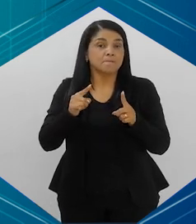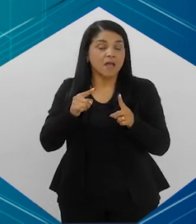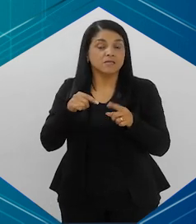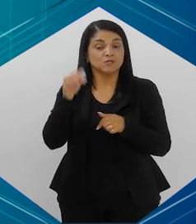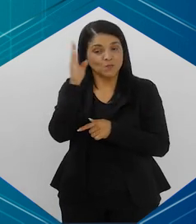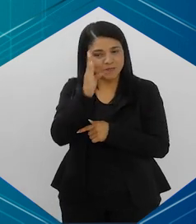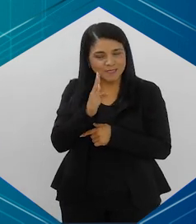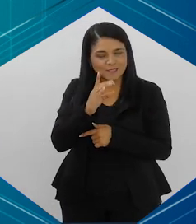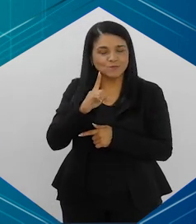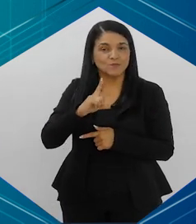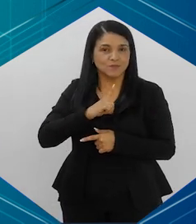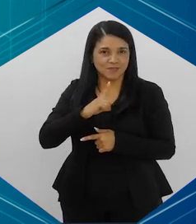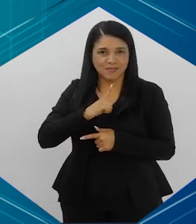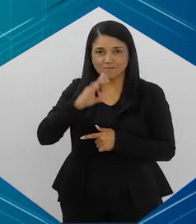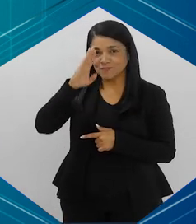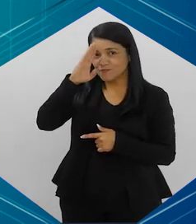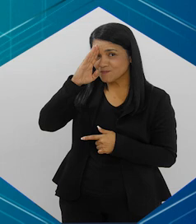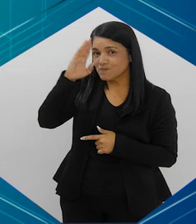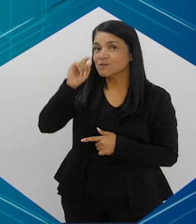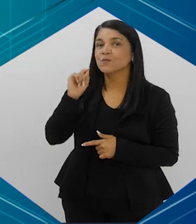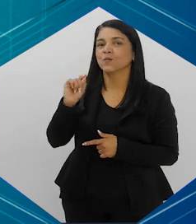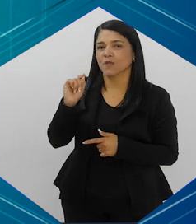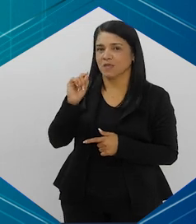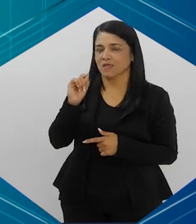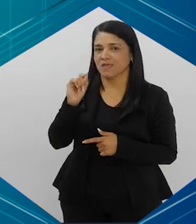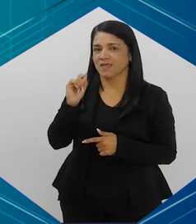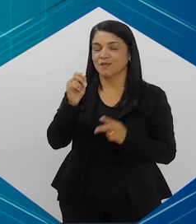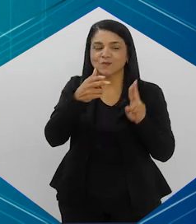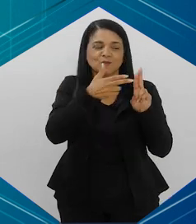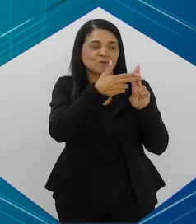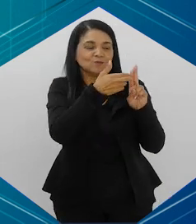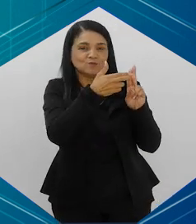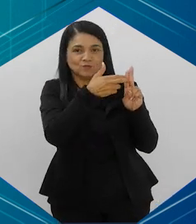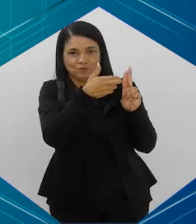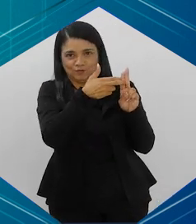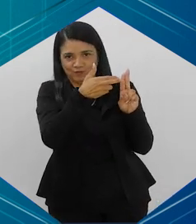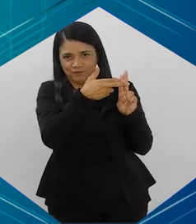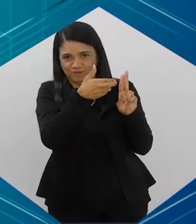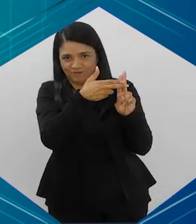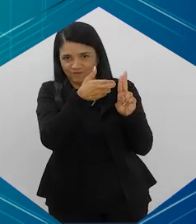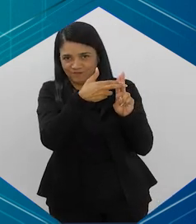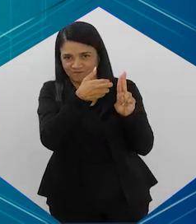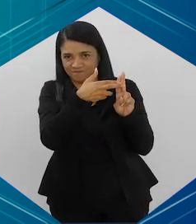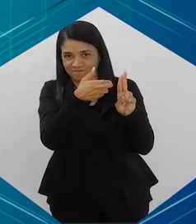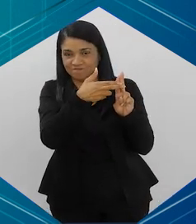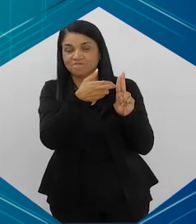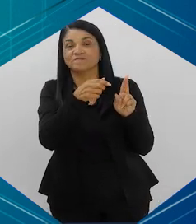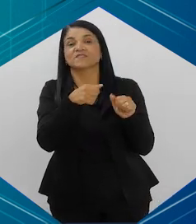Mas, no Brasil, nós temos uma coisa que é muito boa, que é o SUS, né?